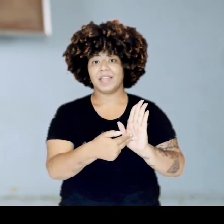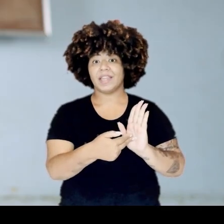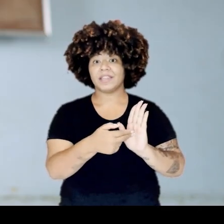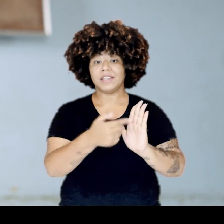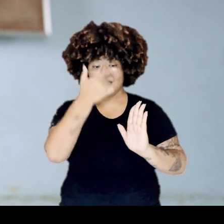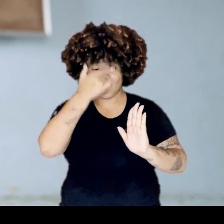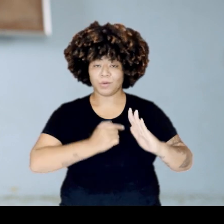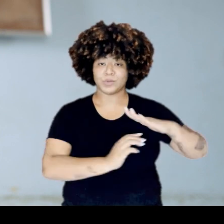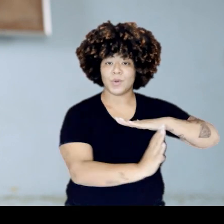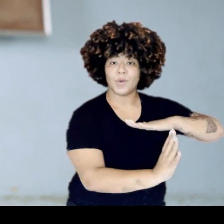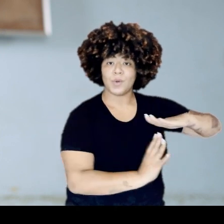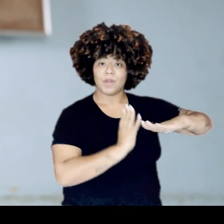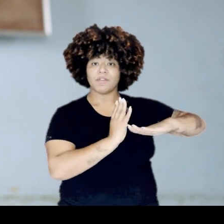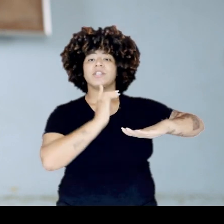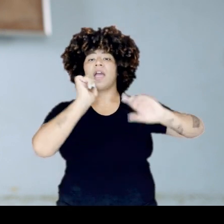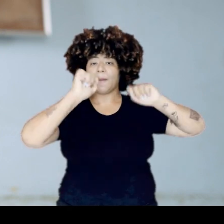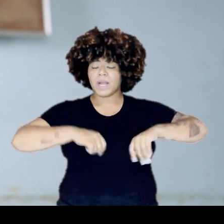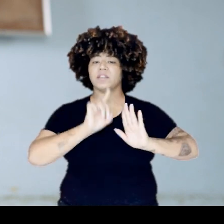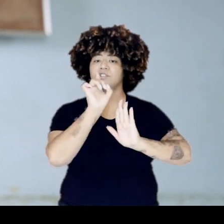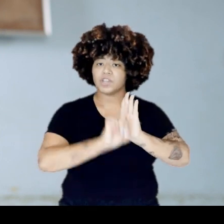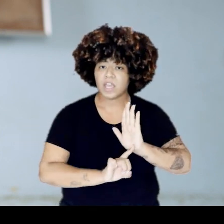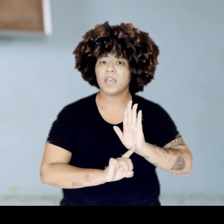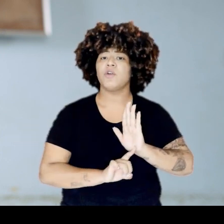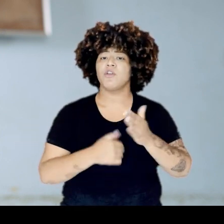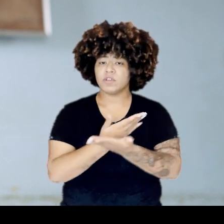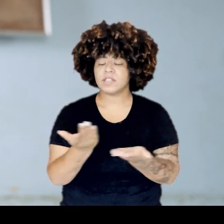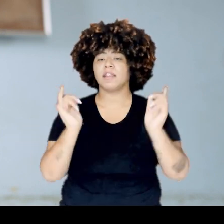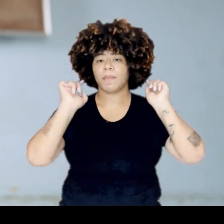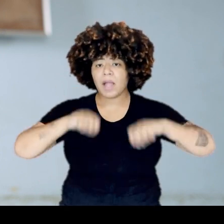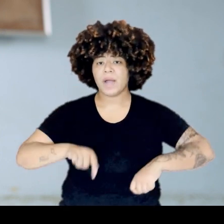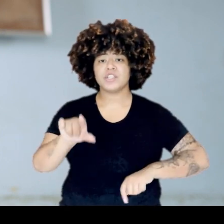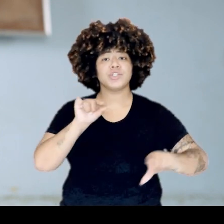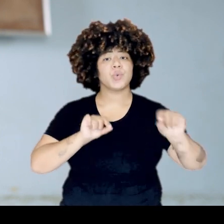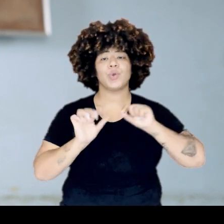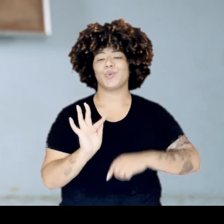imigrante, você pode tanto ter direitos, como você pode decidir o que você quer para o seu futuro.